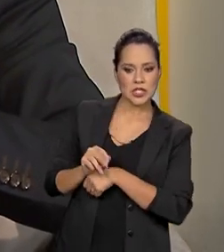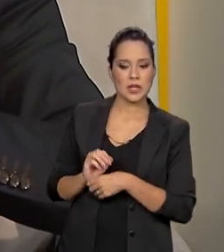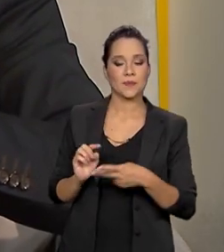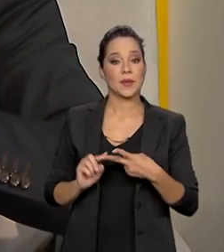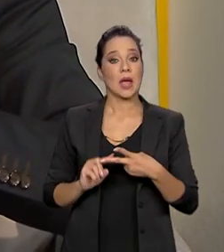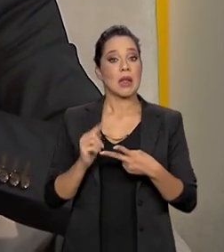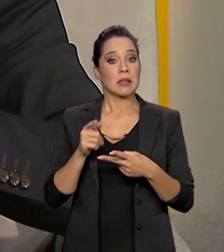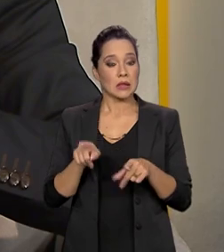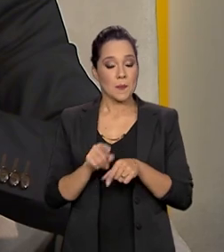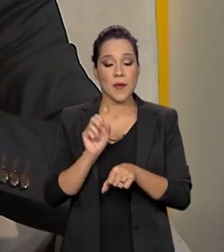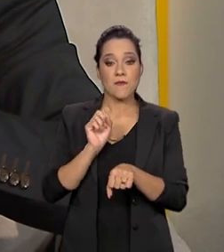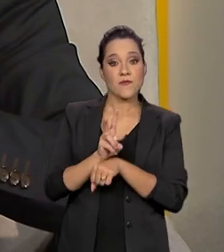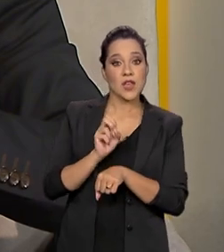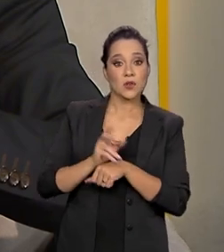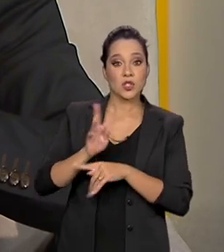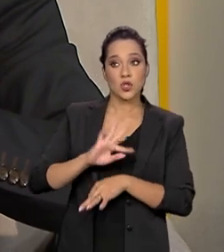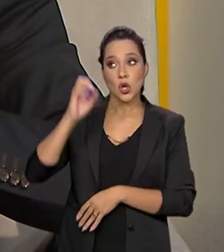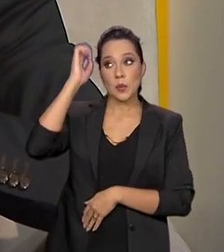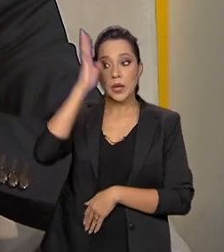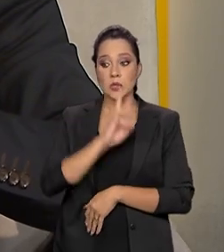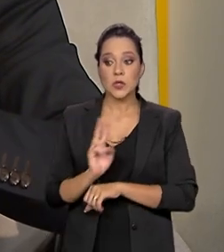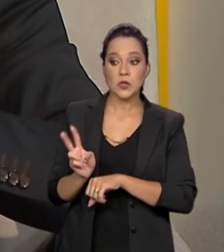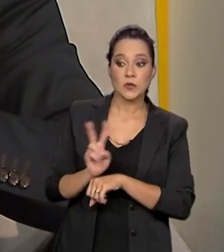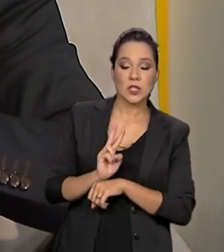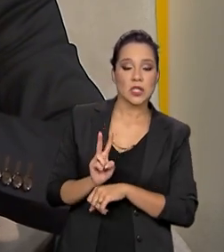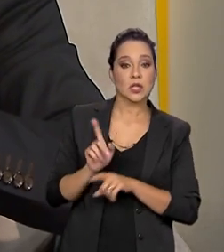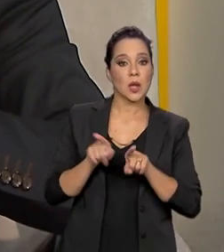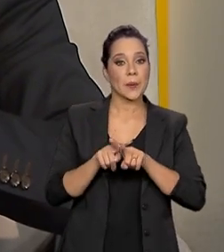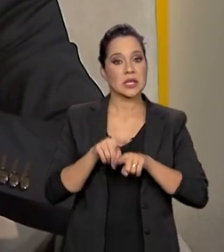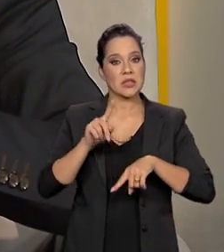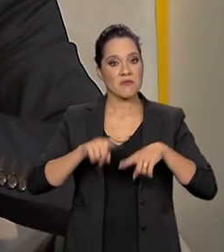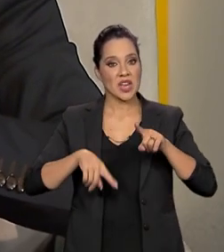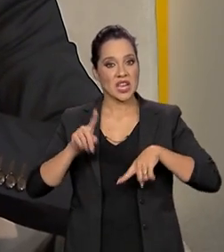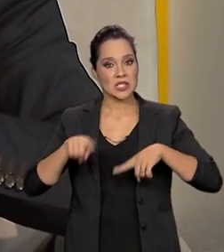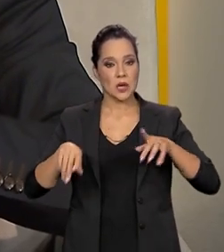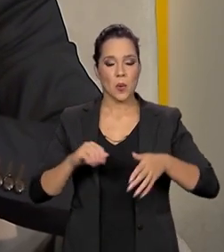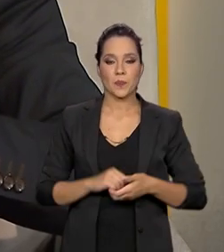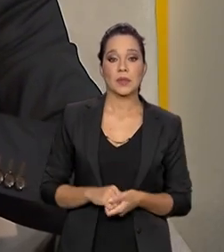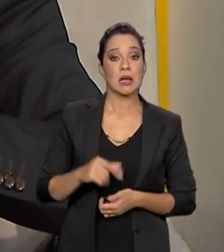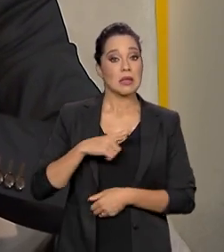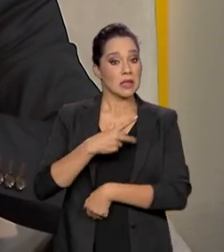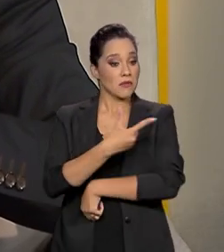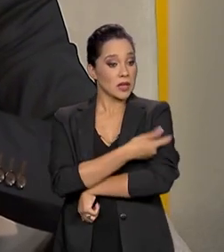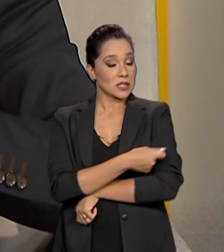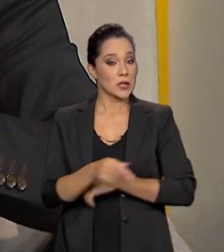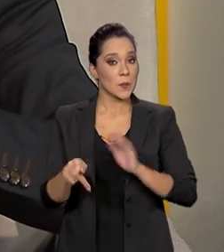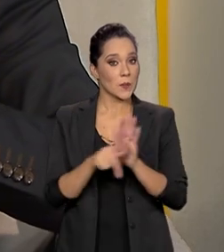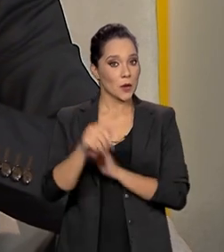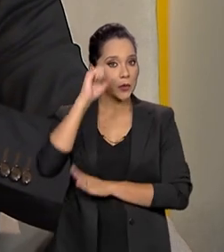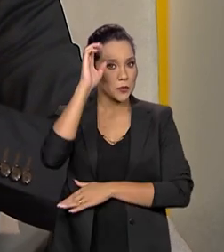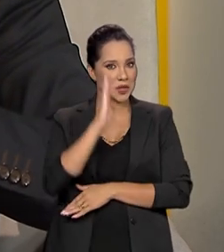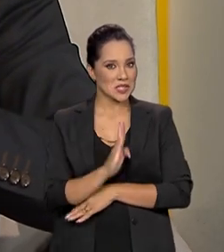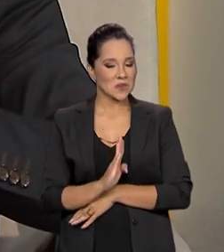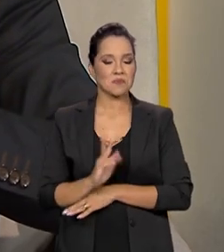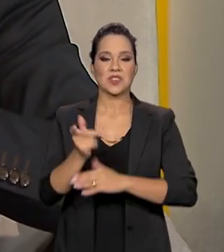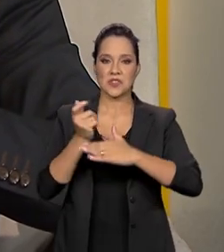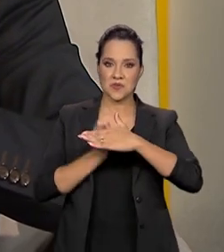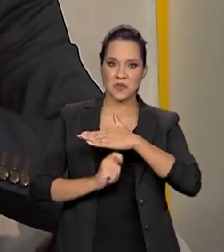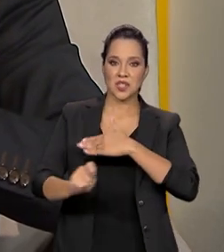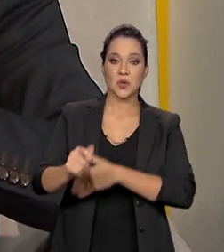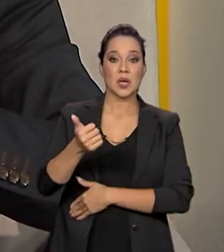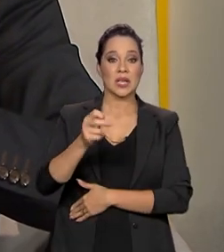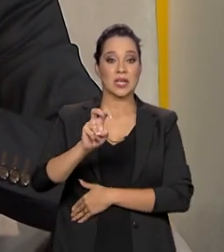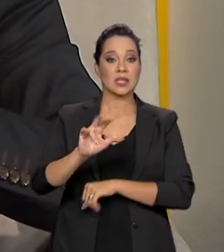temos o monitoramento do vírus em todo o território nacional e suas mutações. Nós temos vacinas nacionais. Chegamos, investimos em